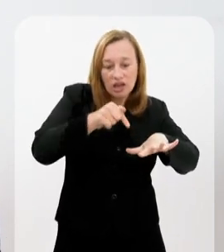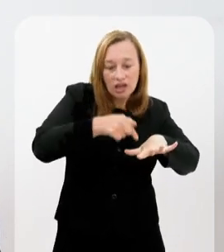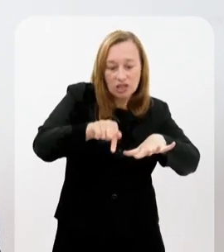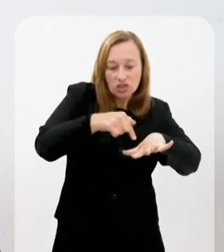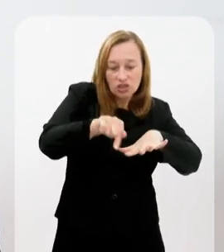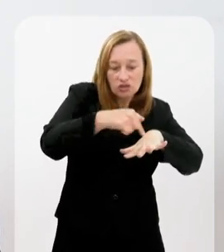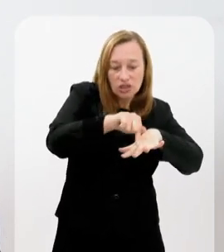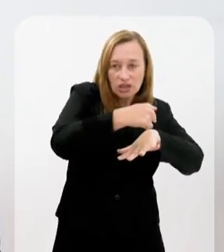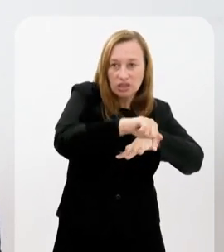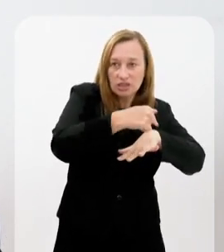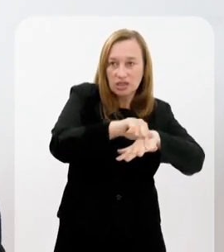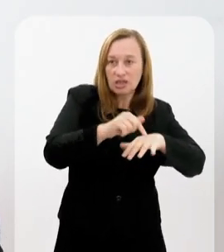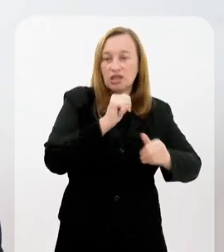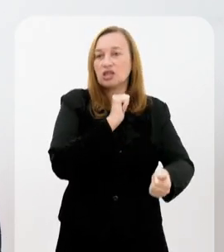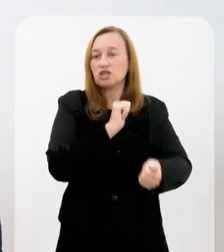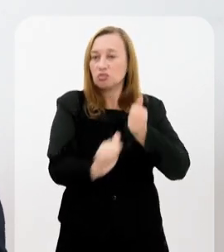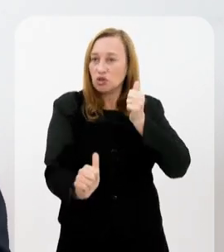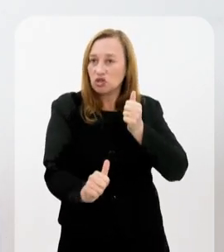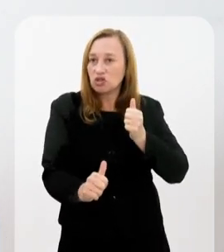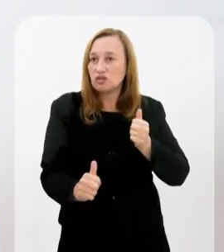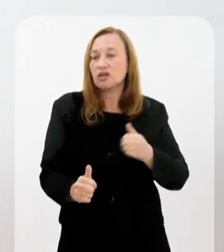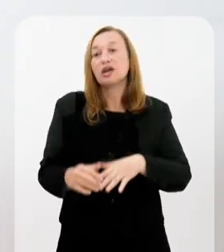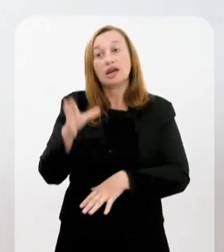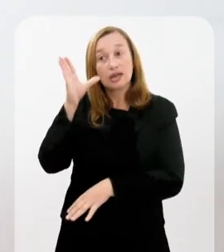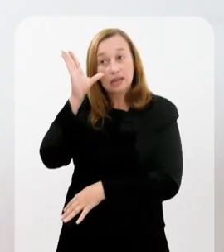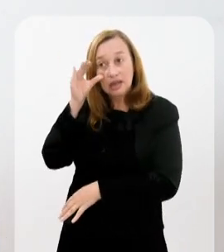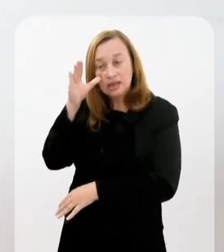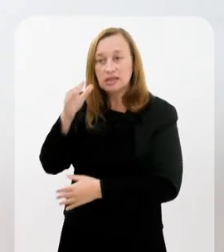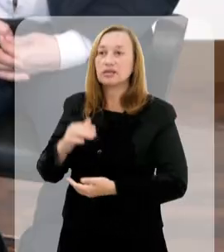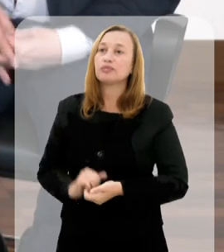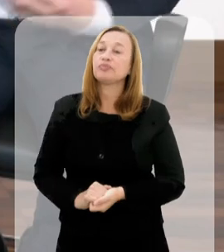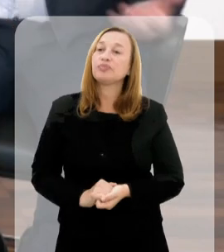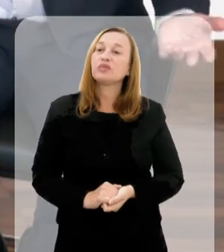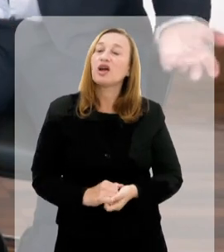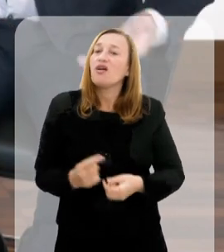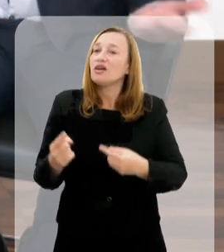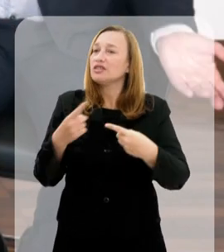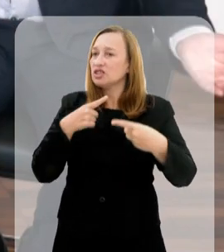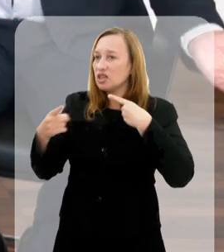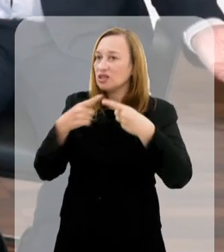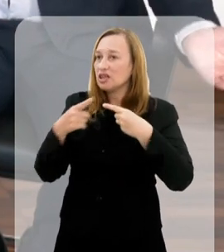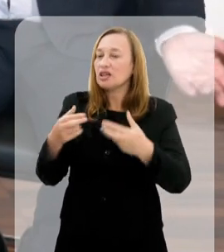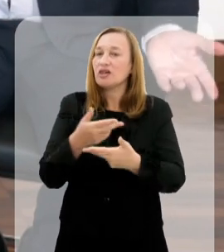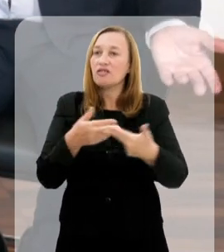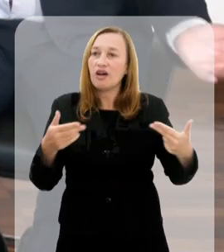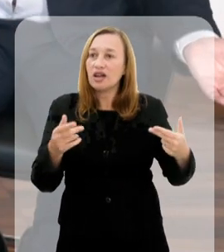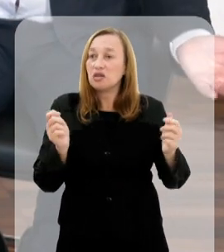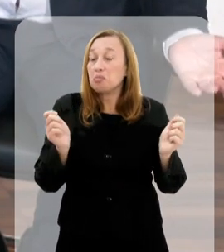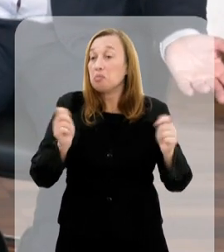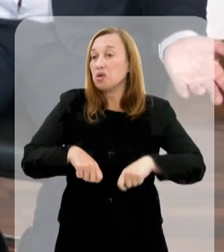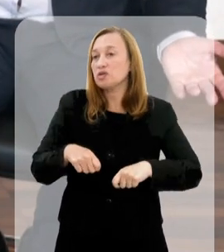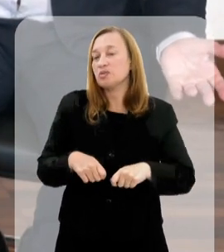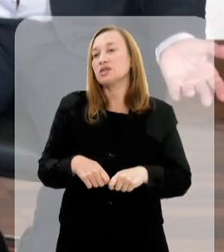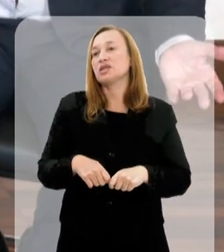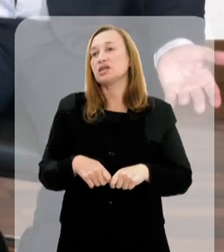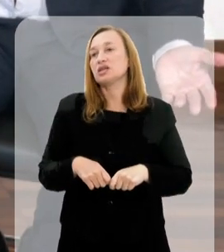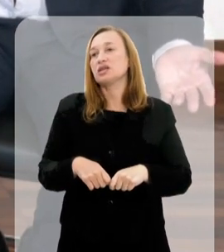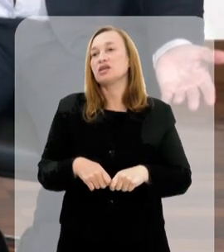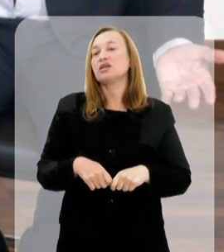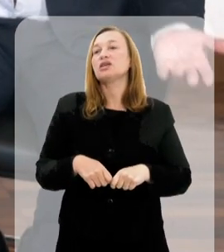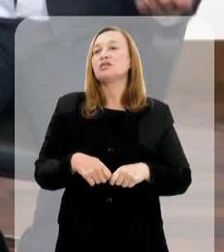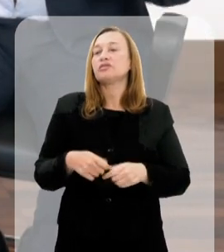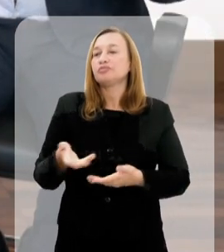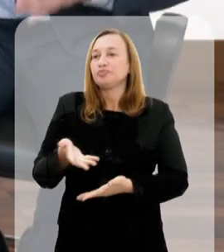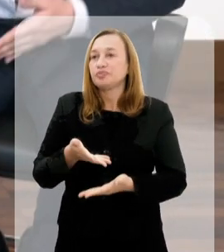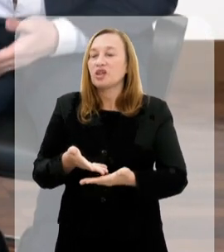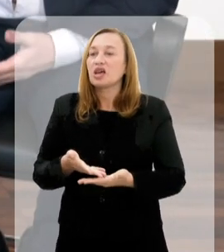um legado, né? Eu acho que isso que é o mais interessante. E no alemão, gente está dialogando várias possibilidades, né? A gente está